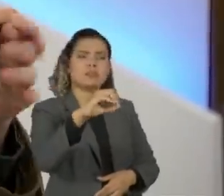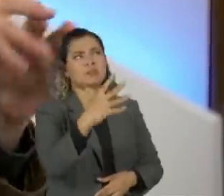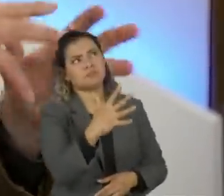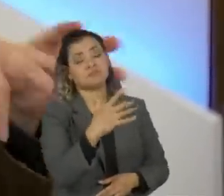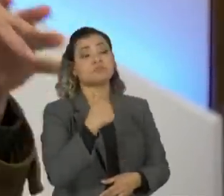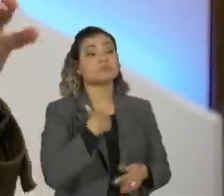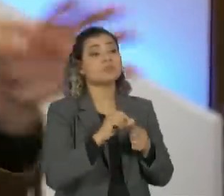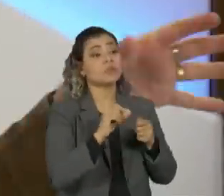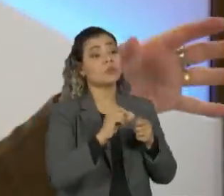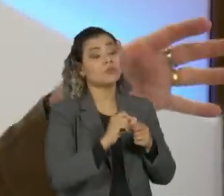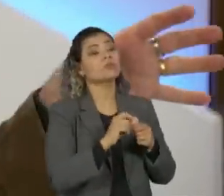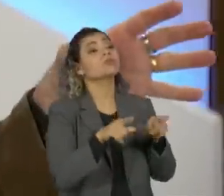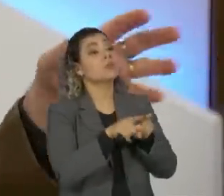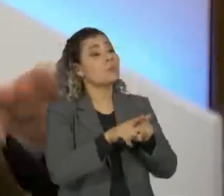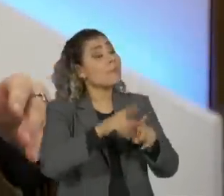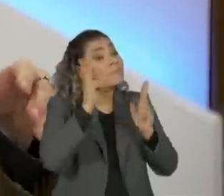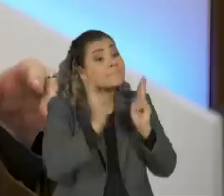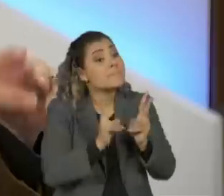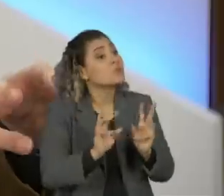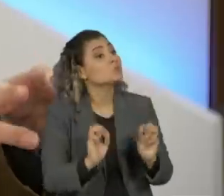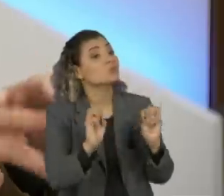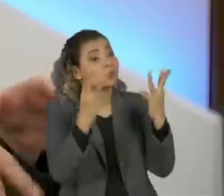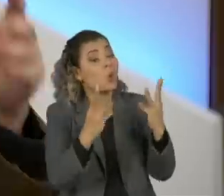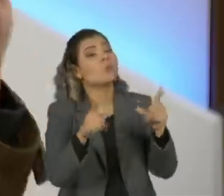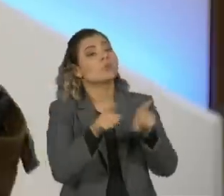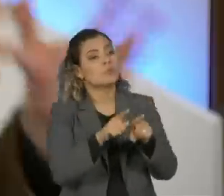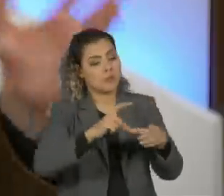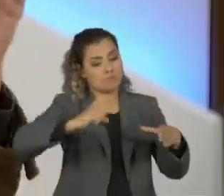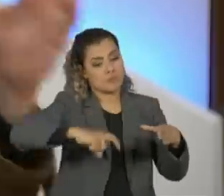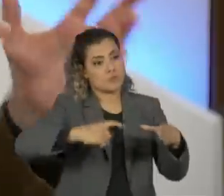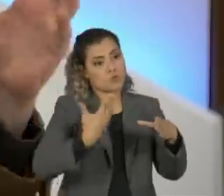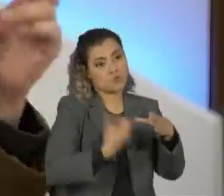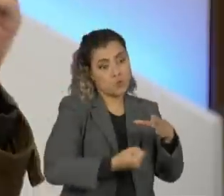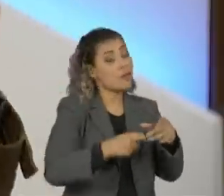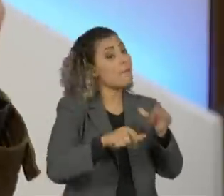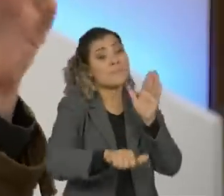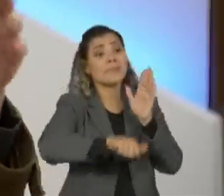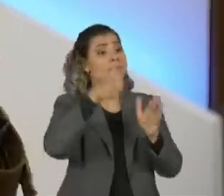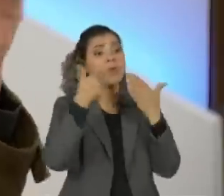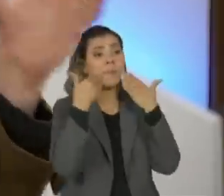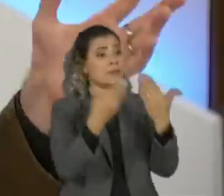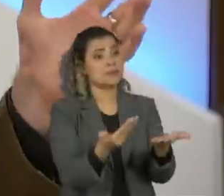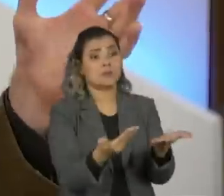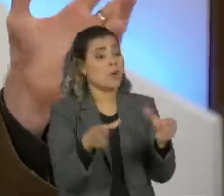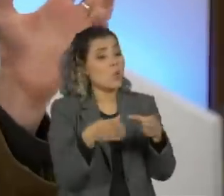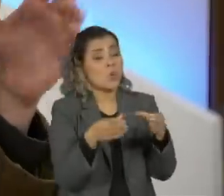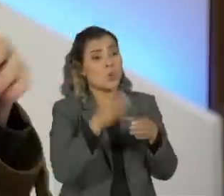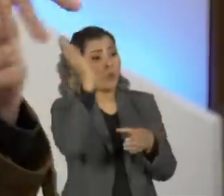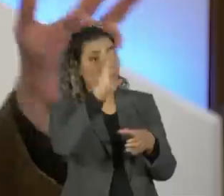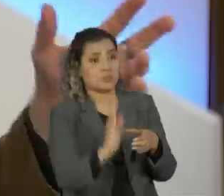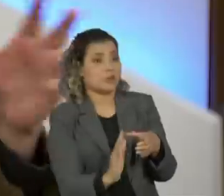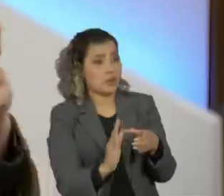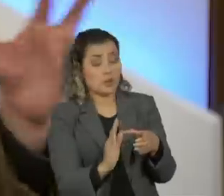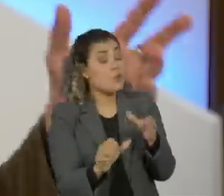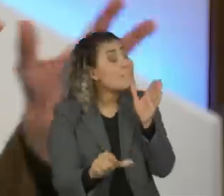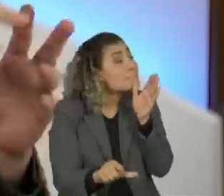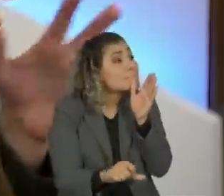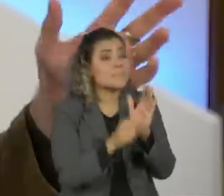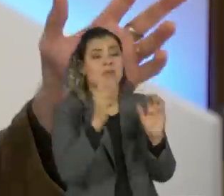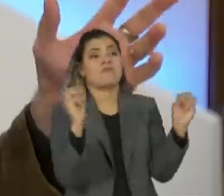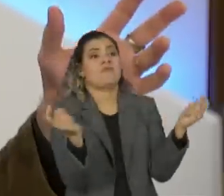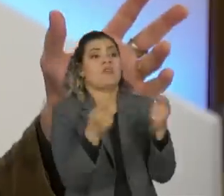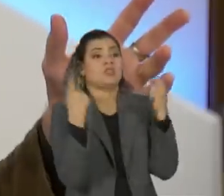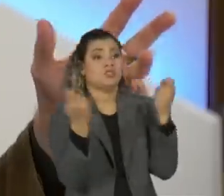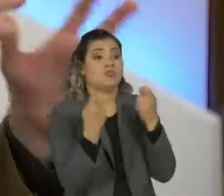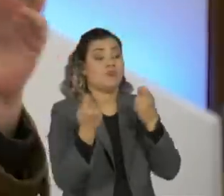eu fiz o Hollywood Rock, o mesmíssimo show foi transferido para disco e foi a primeira apresentação de uma banda brasileira nesses festivais